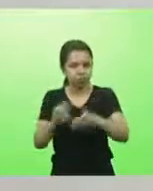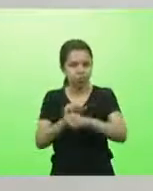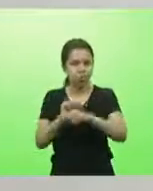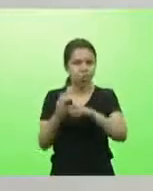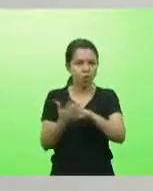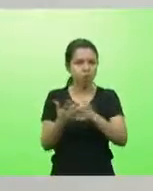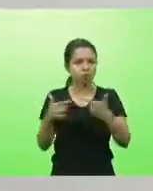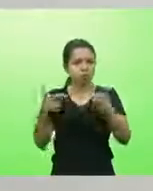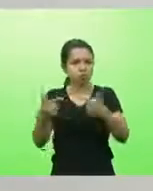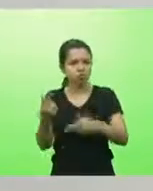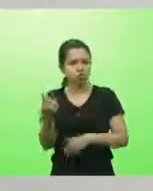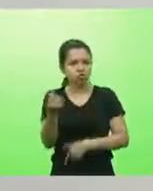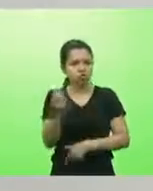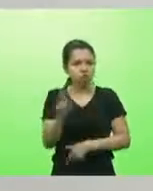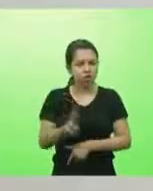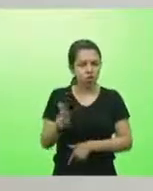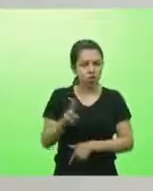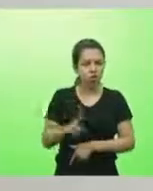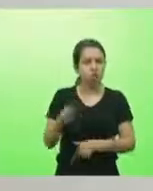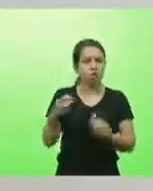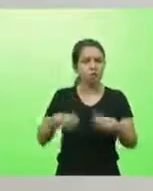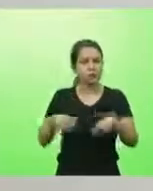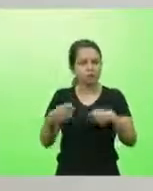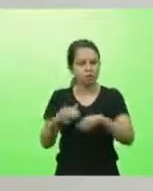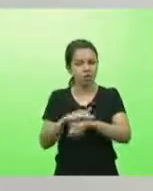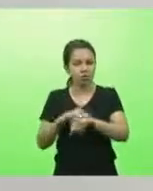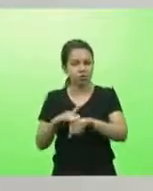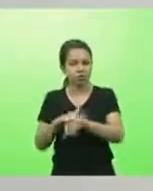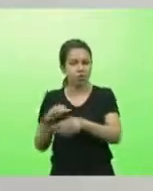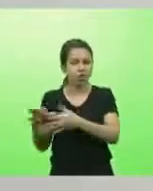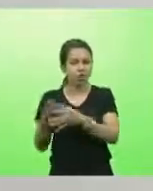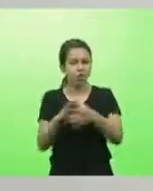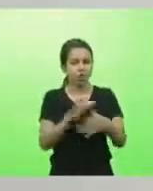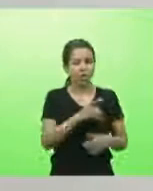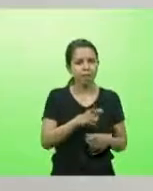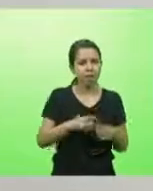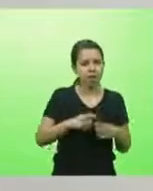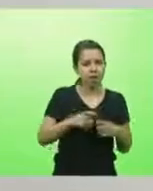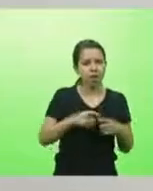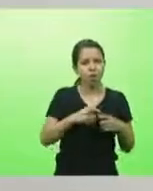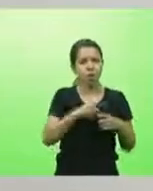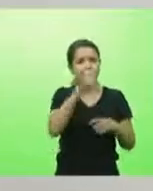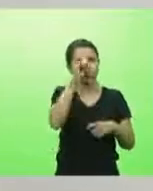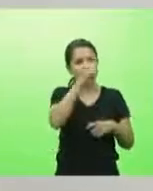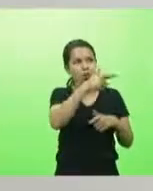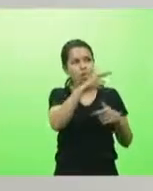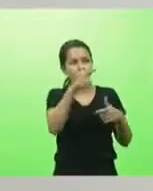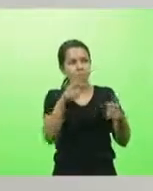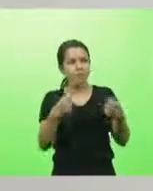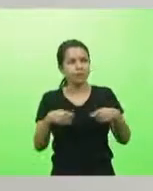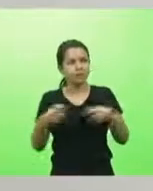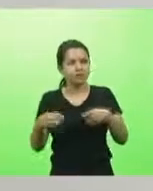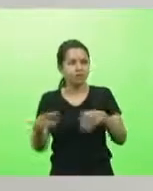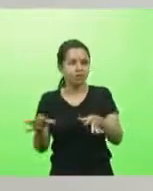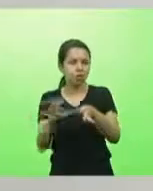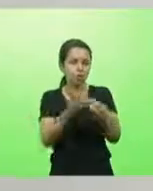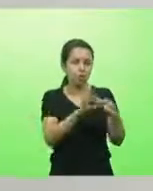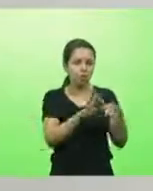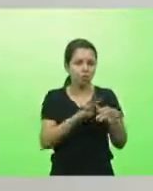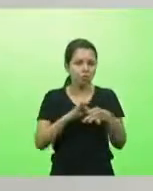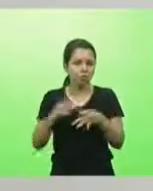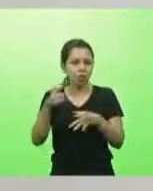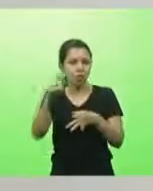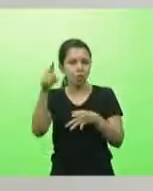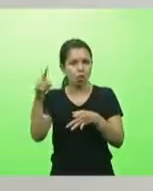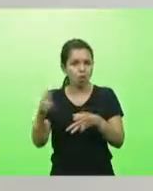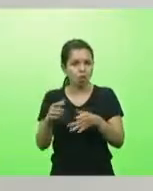conversar com a rede médica, trazer hospitais de fora, se for preciso, fazer convênio com outras unidades da federação, trazer para cá a